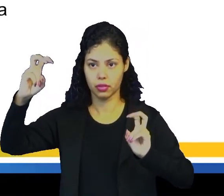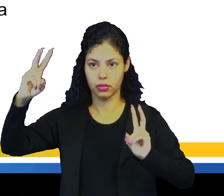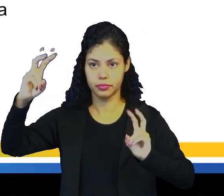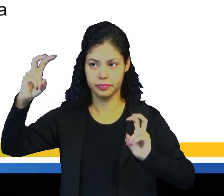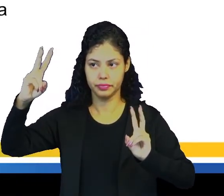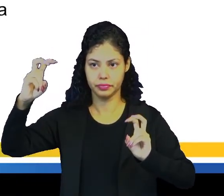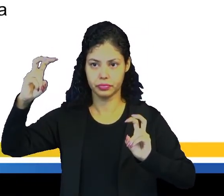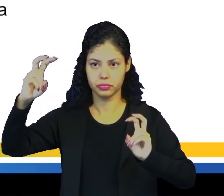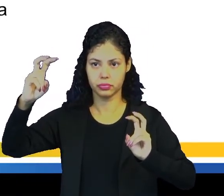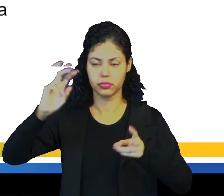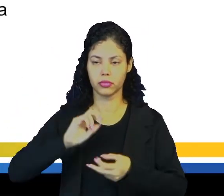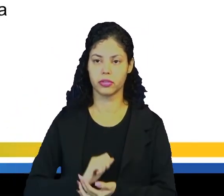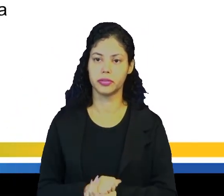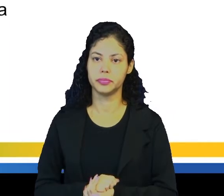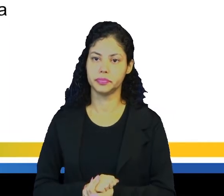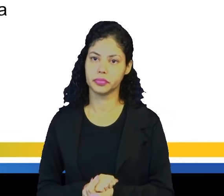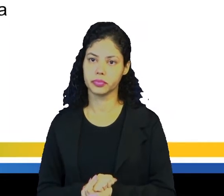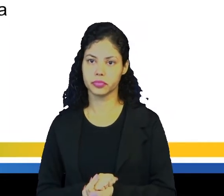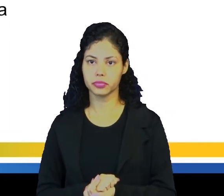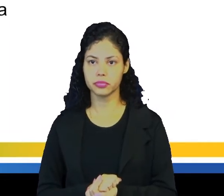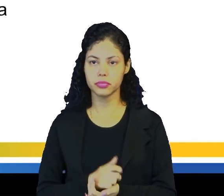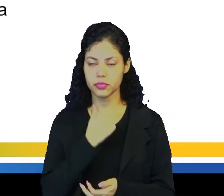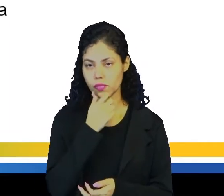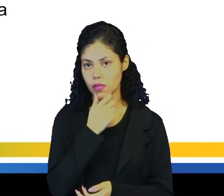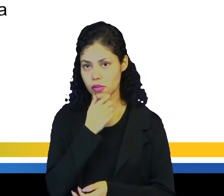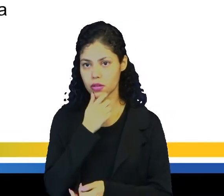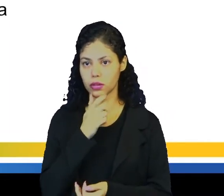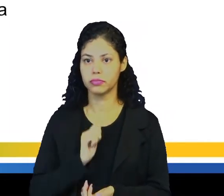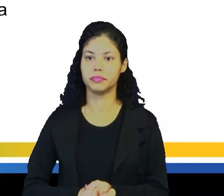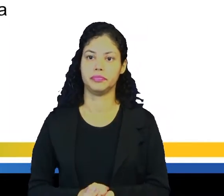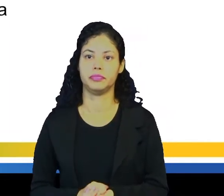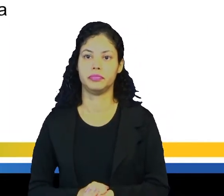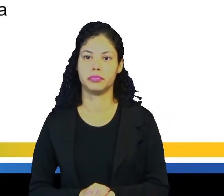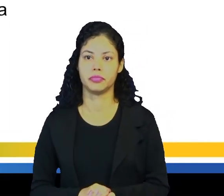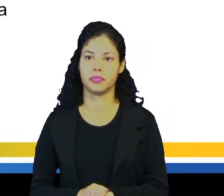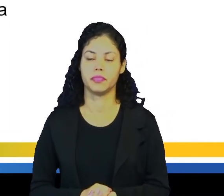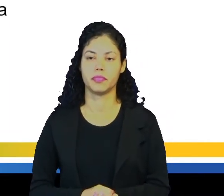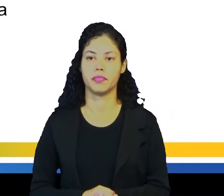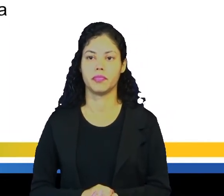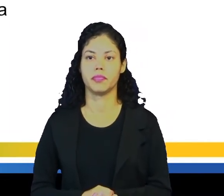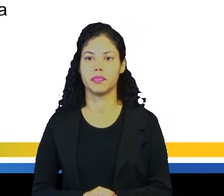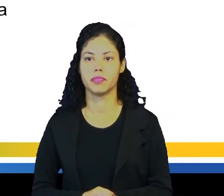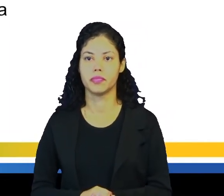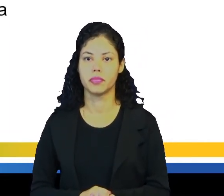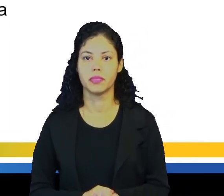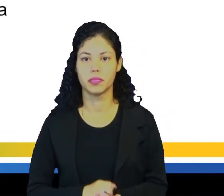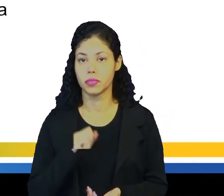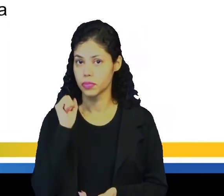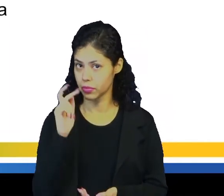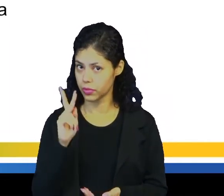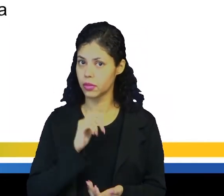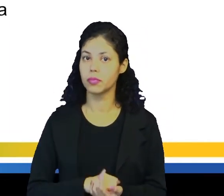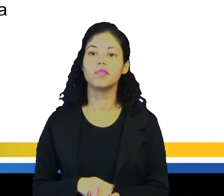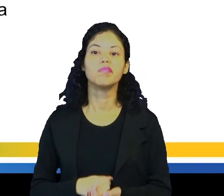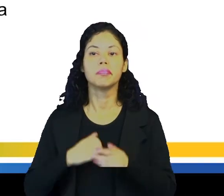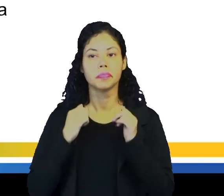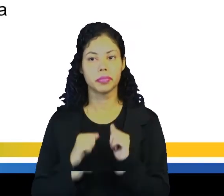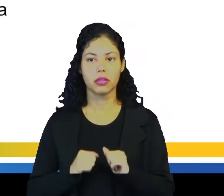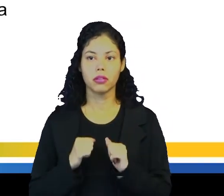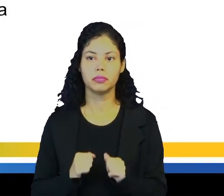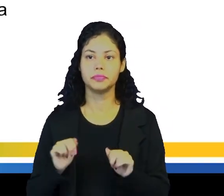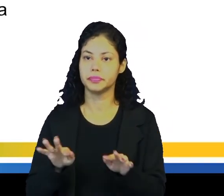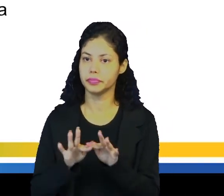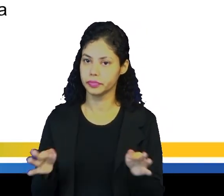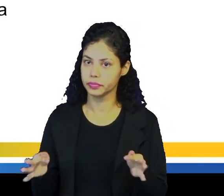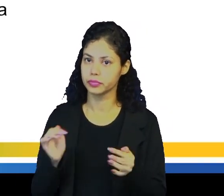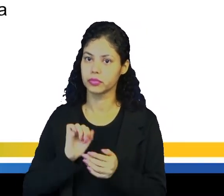uma vírgula, né, invertida, então em inglês nós chamamos também ela de inverted commas, ok? Elas podem ser